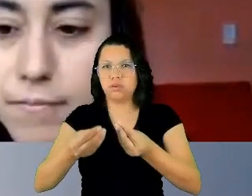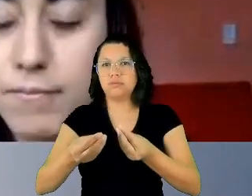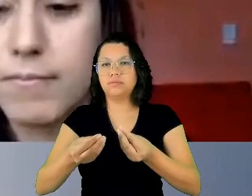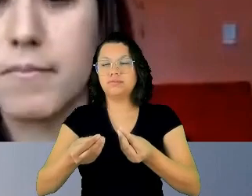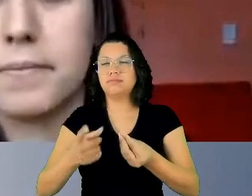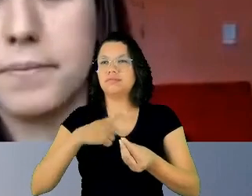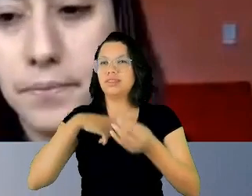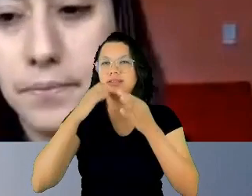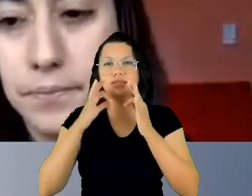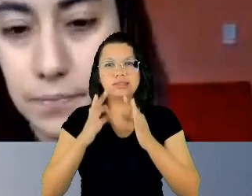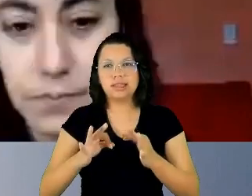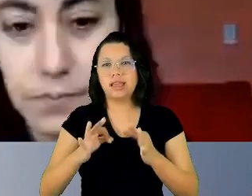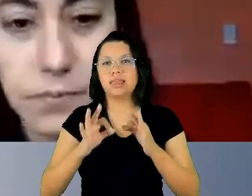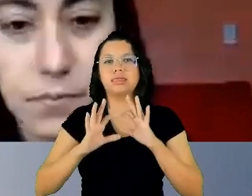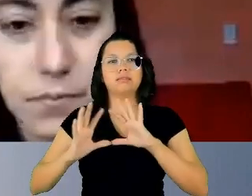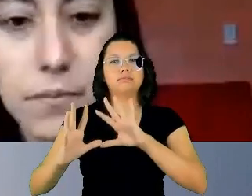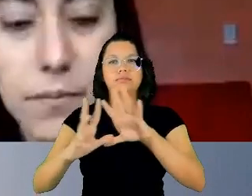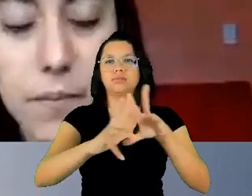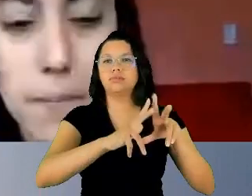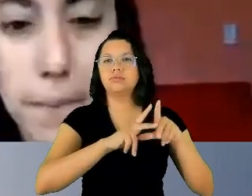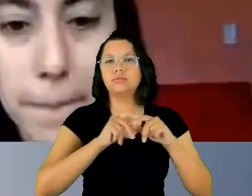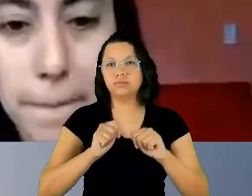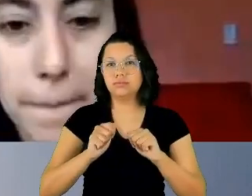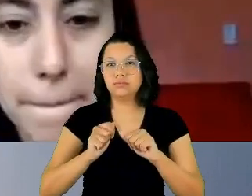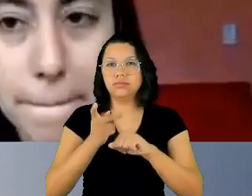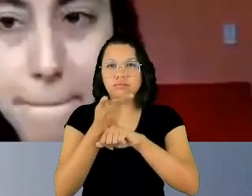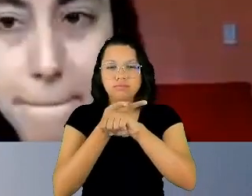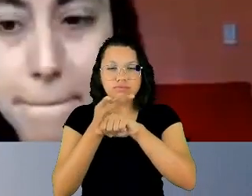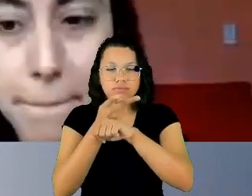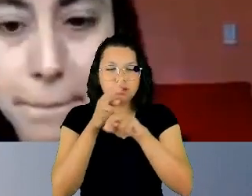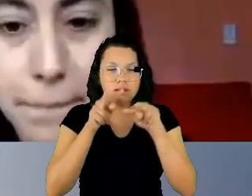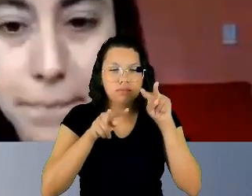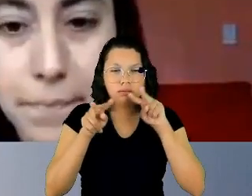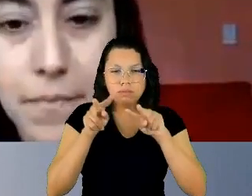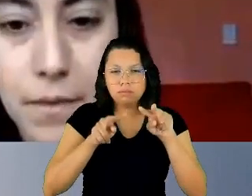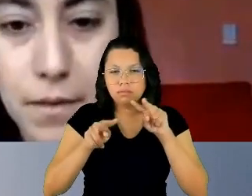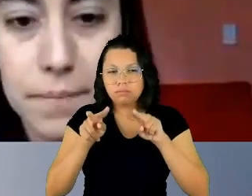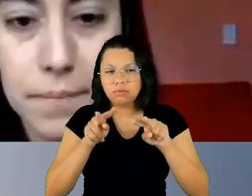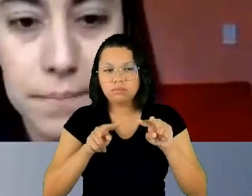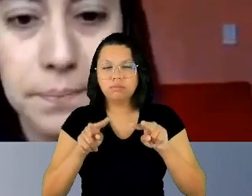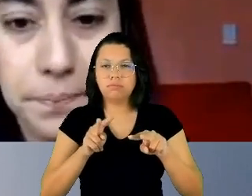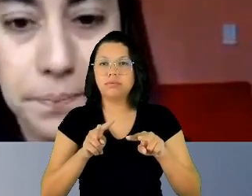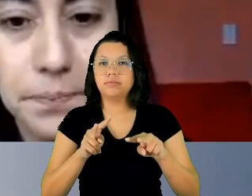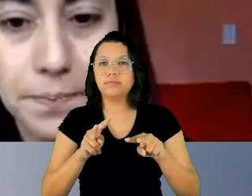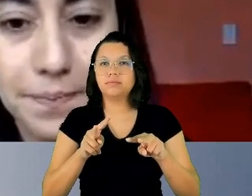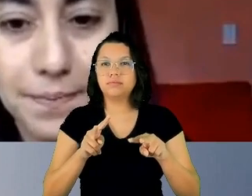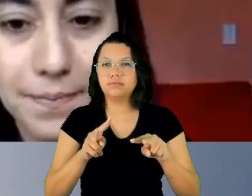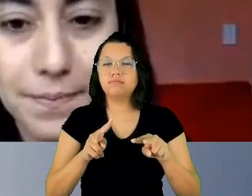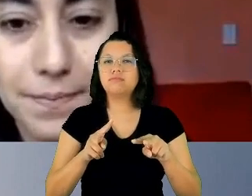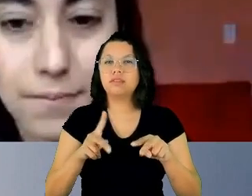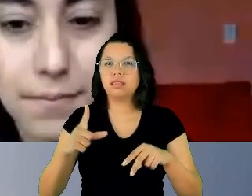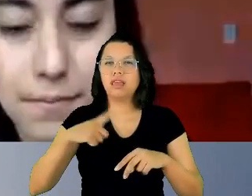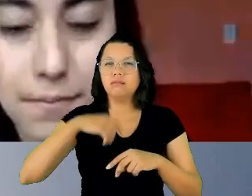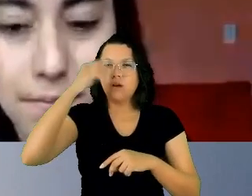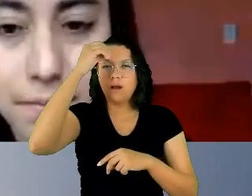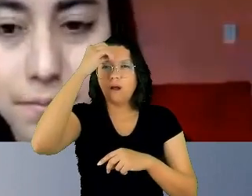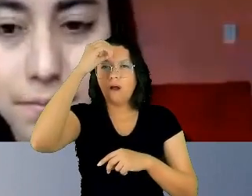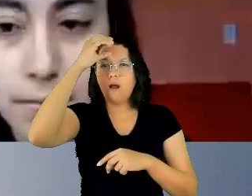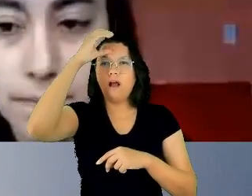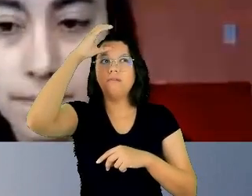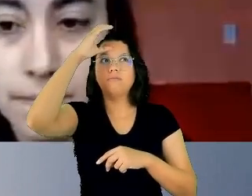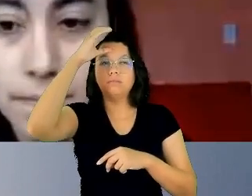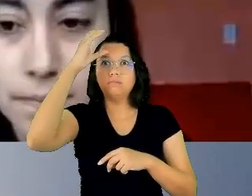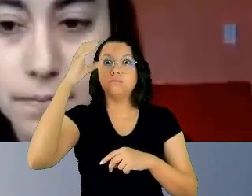que todos aqueles que a explorarem, no bom sentido, sairão enriquecidos em razão do